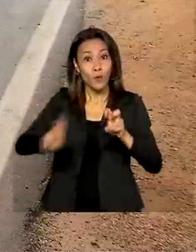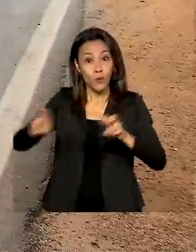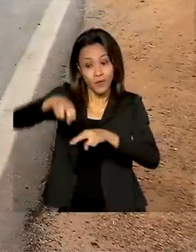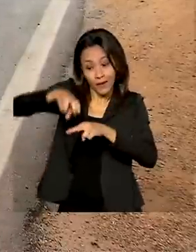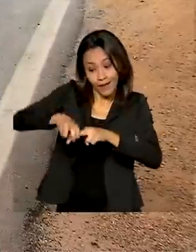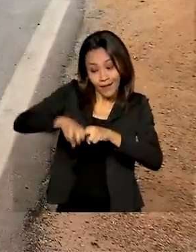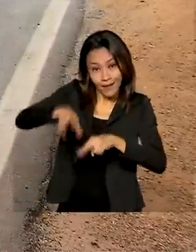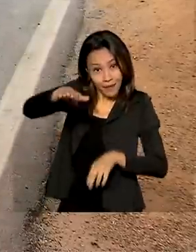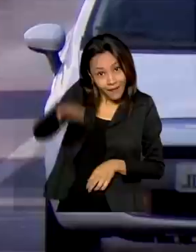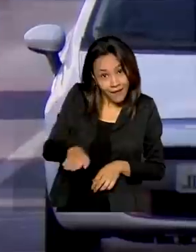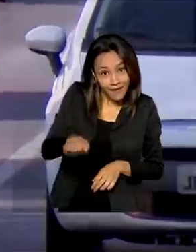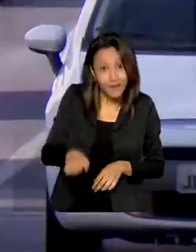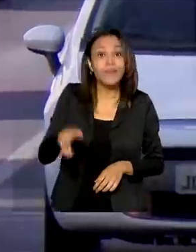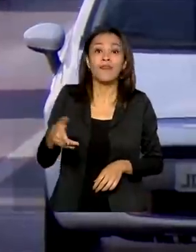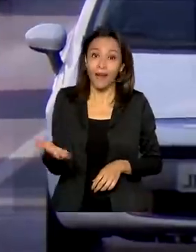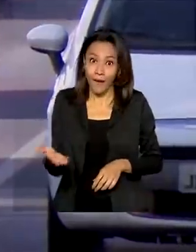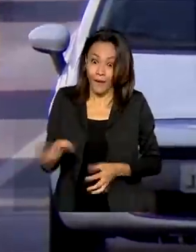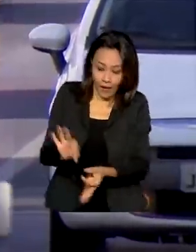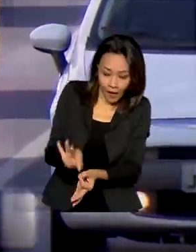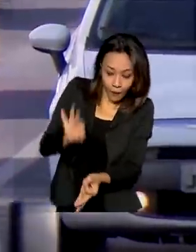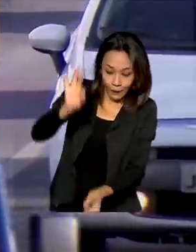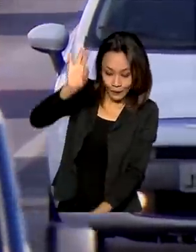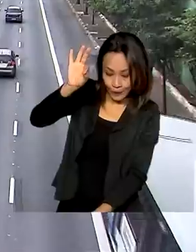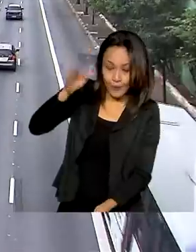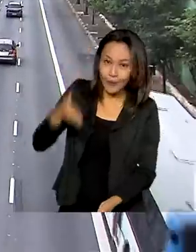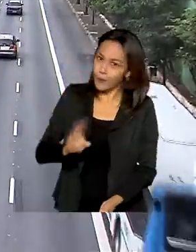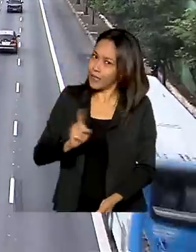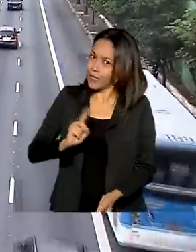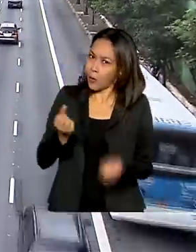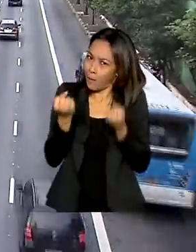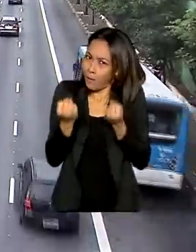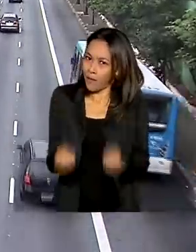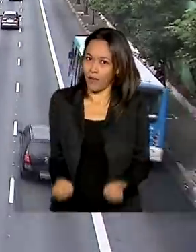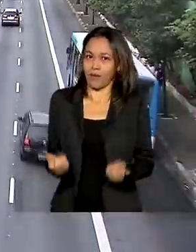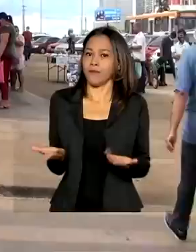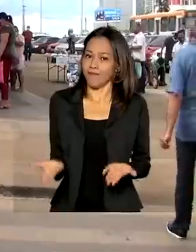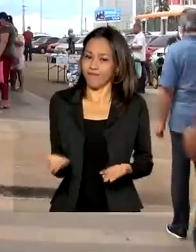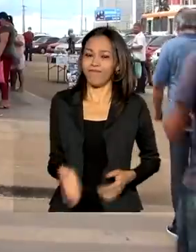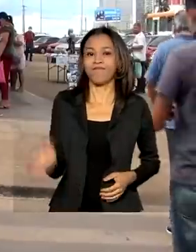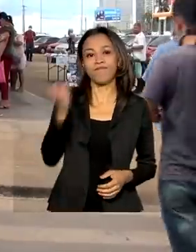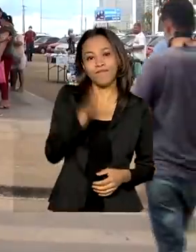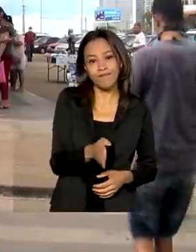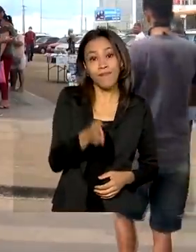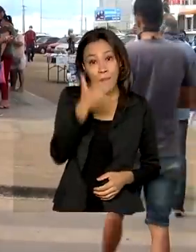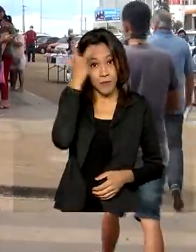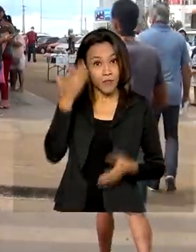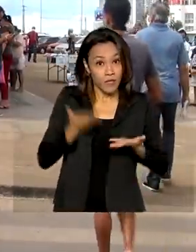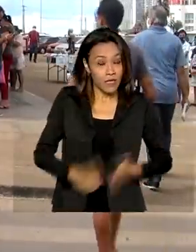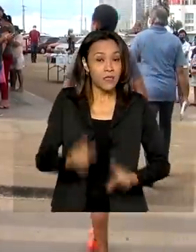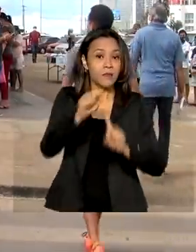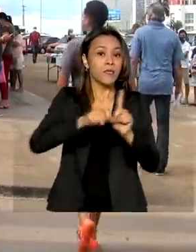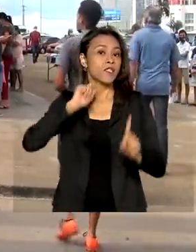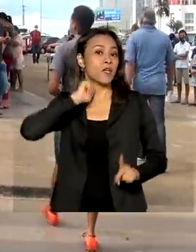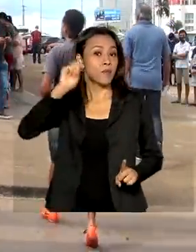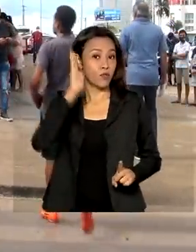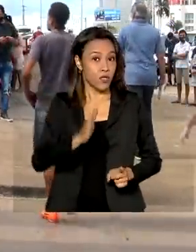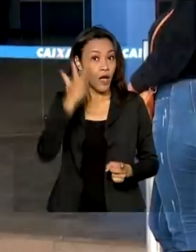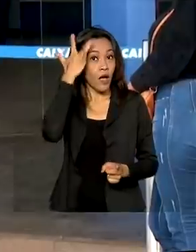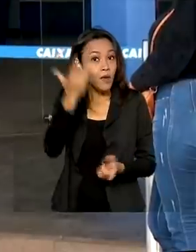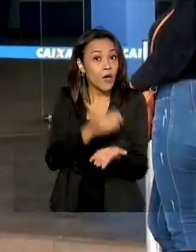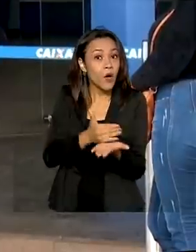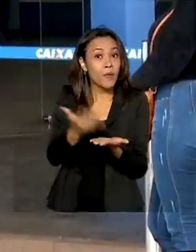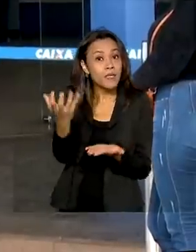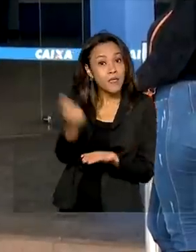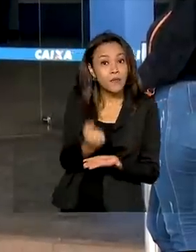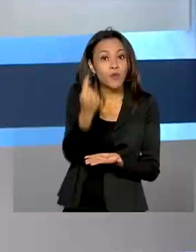cadeirinha, que leva em conta agora a altura da criança e não mais o peso. Nascidos em abril, começam a receber amanhã o